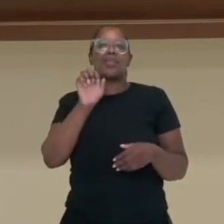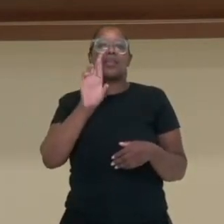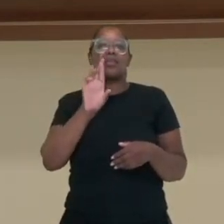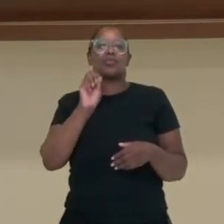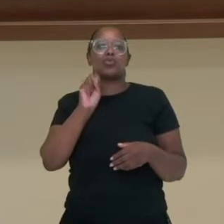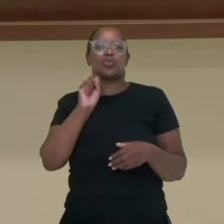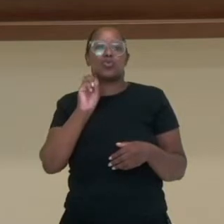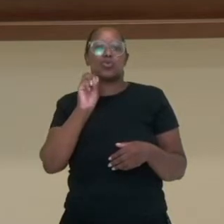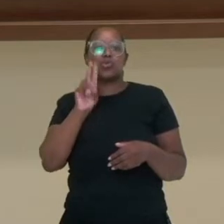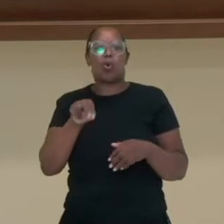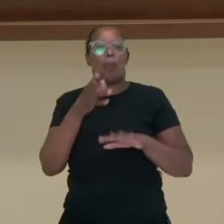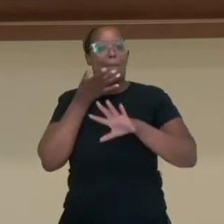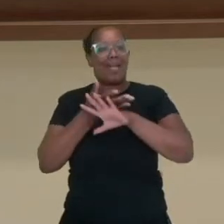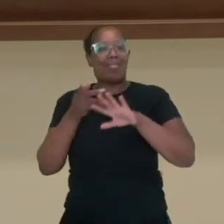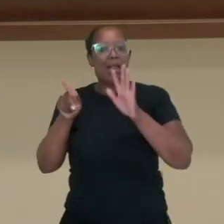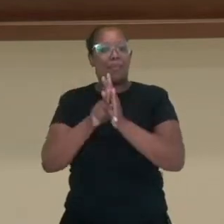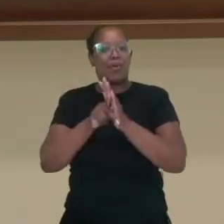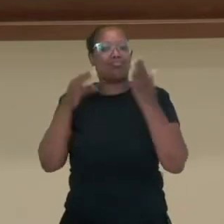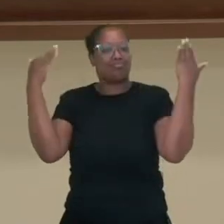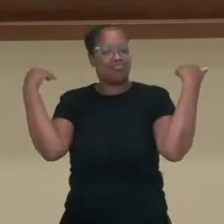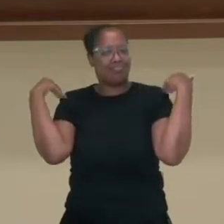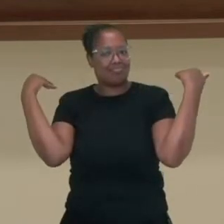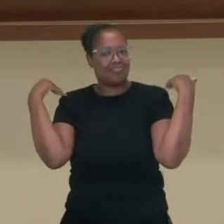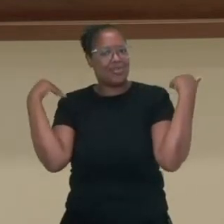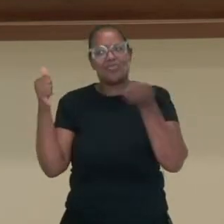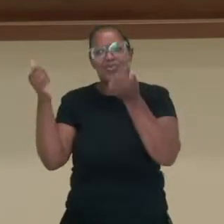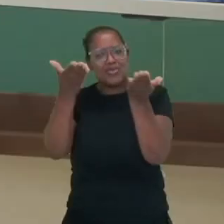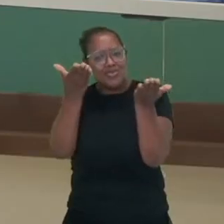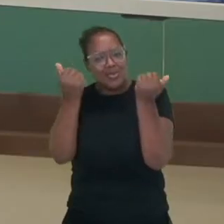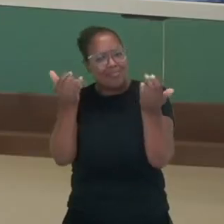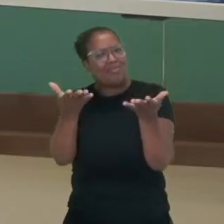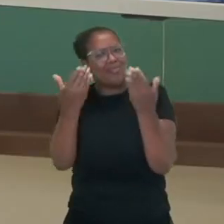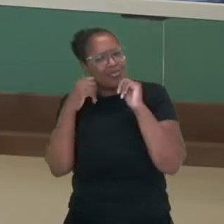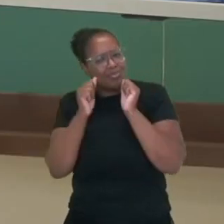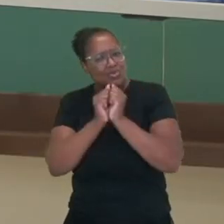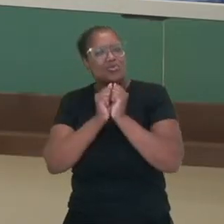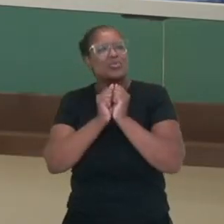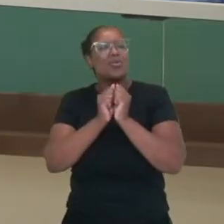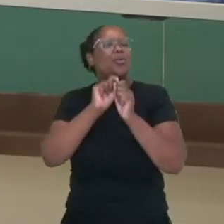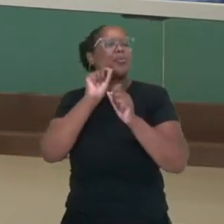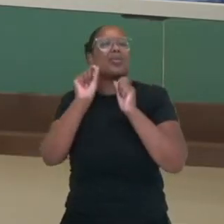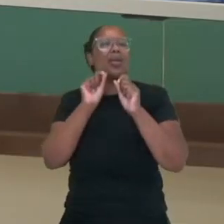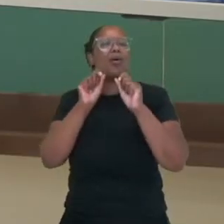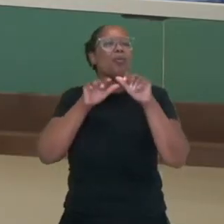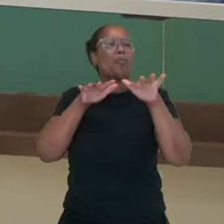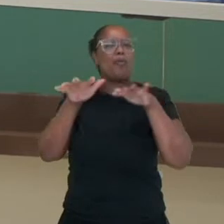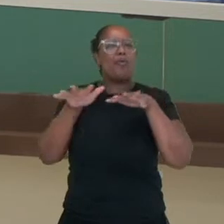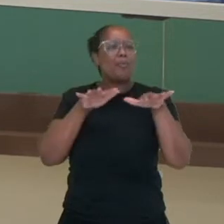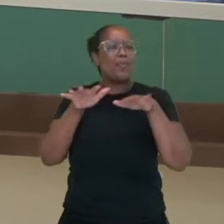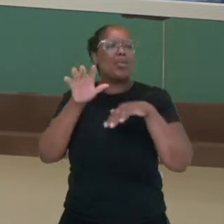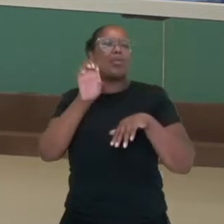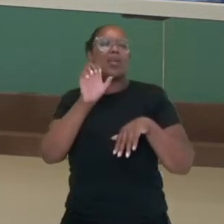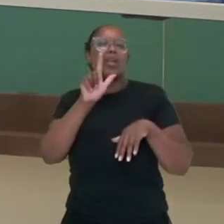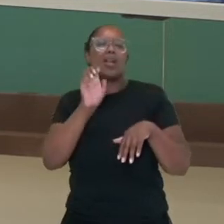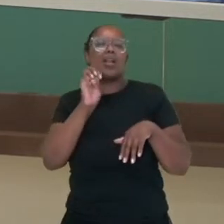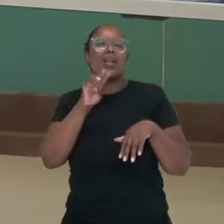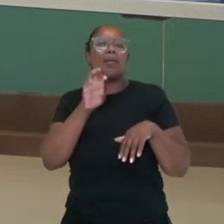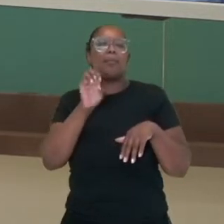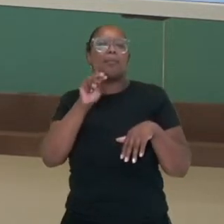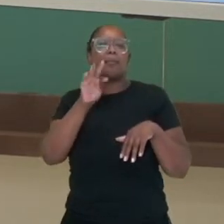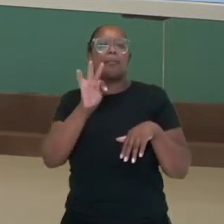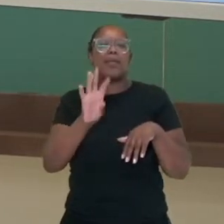física e te convido, vem comigo aqui. Elementos do movimento, vamos falar um pouquinho do